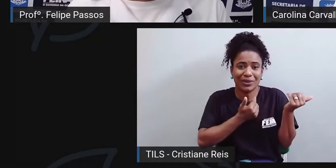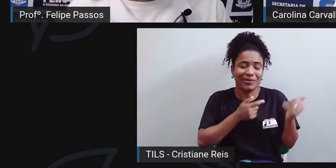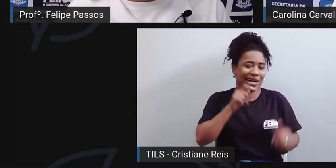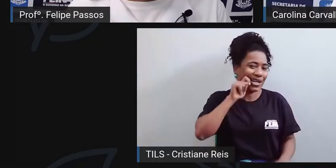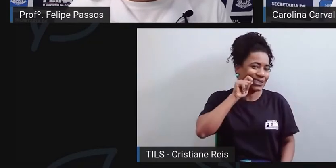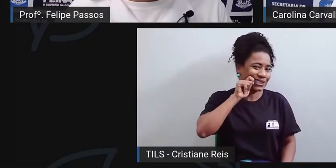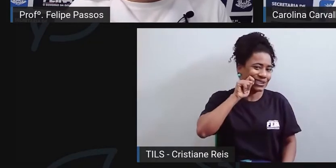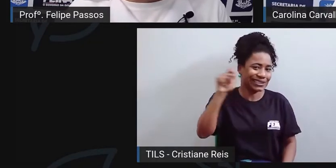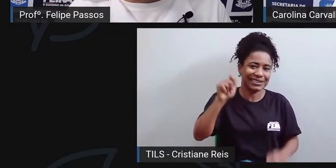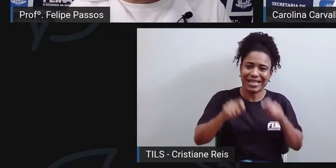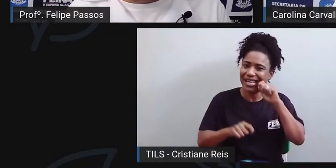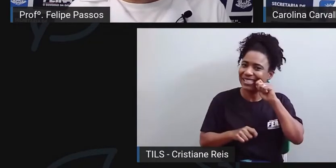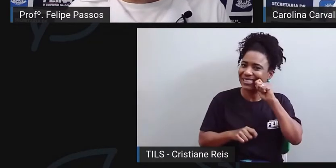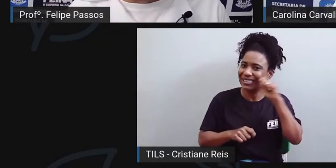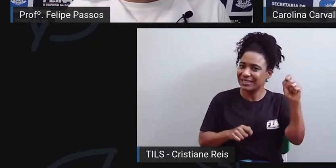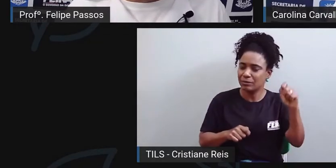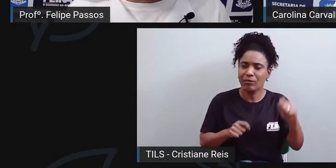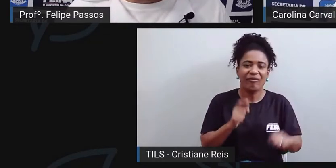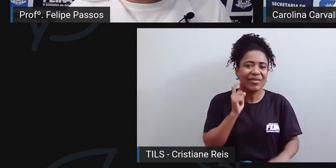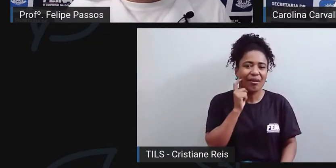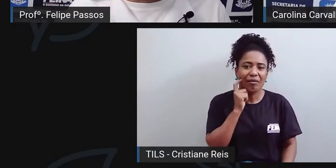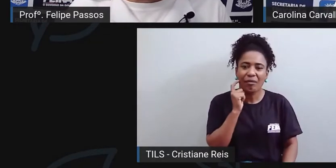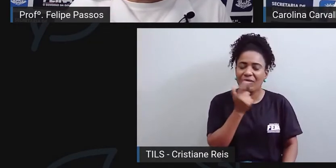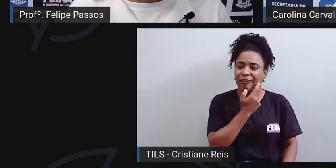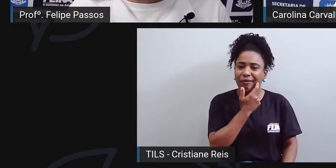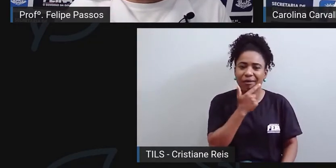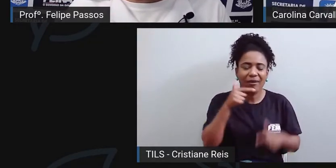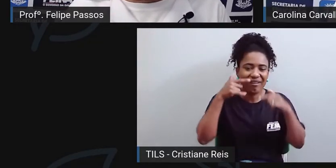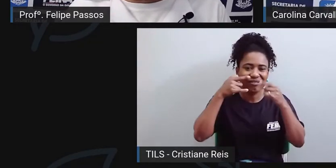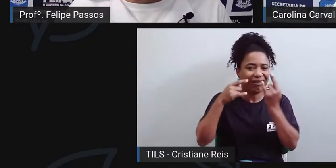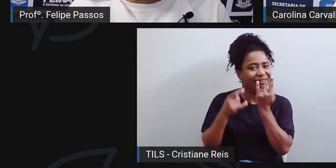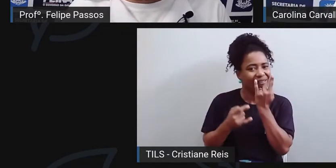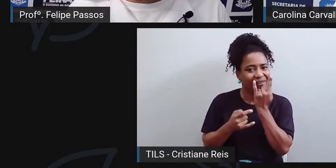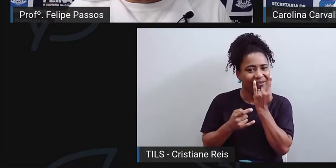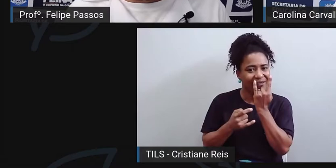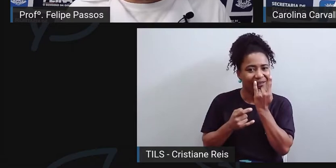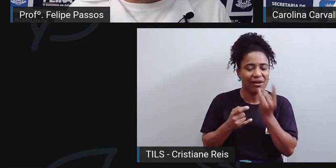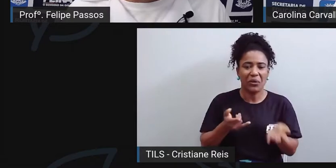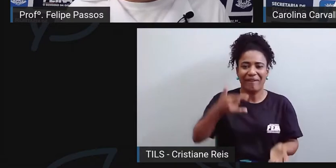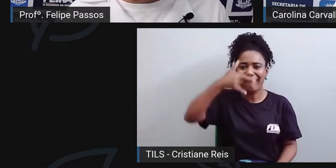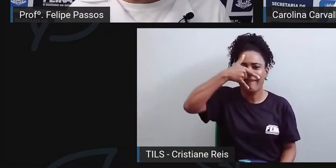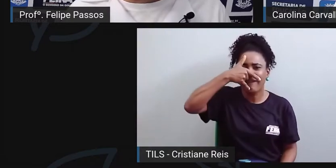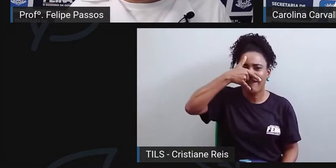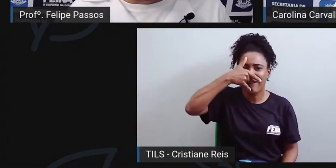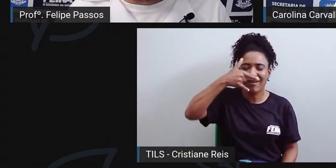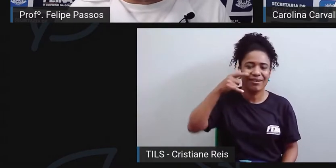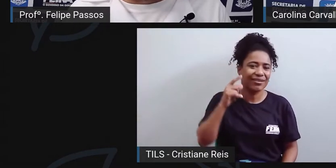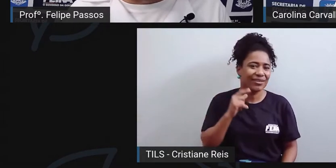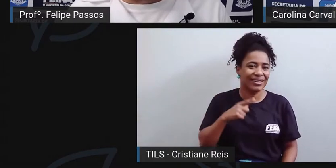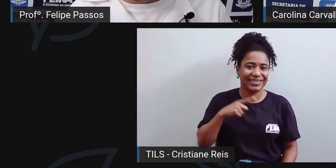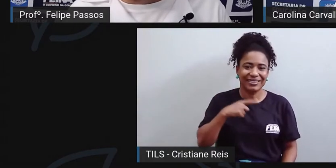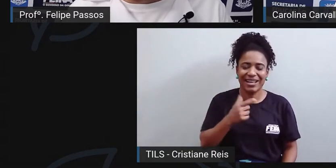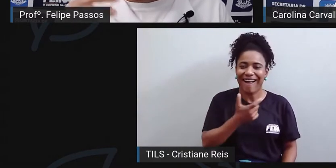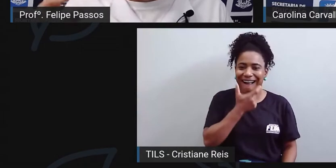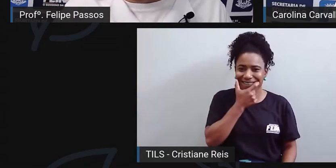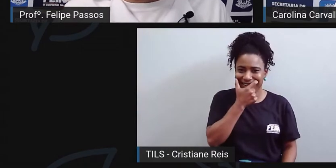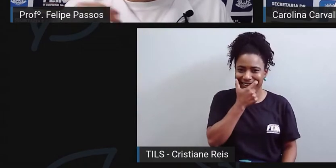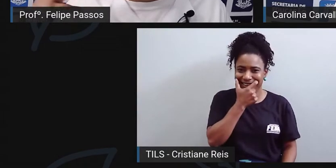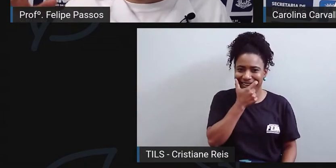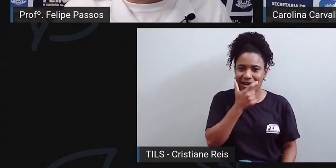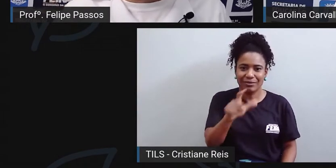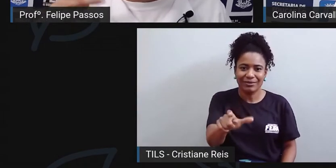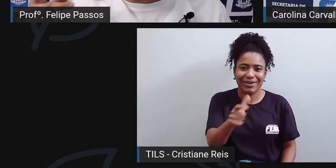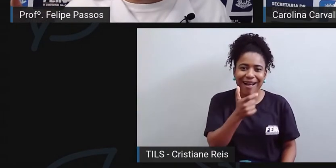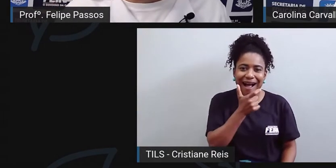alguns dentes, né, com próteses no lugar dos dentes originais. A famosa dentadura, né, que depois